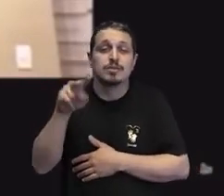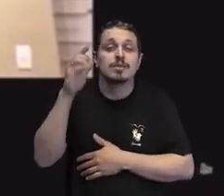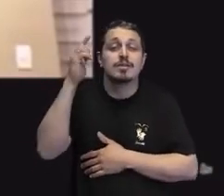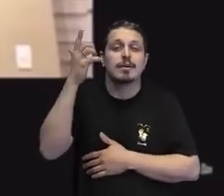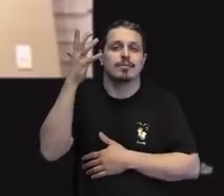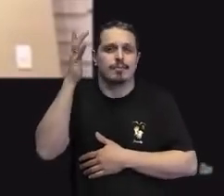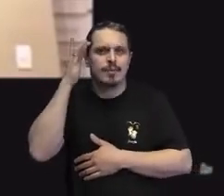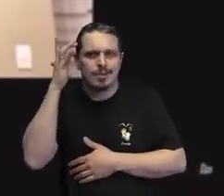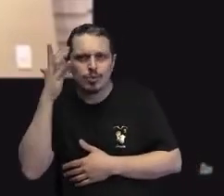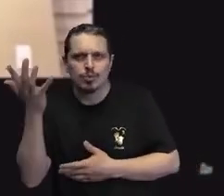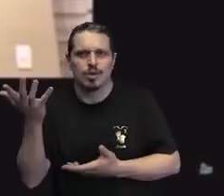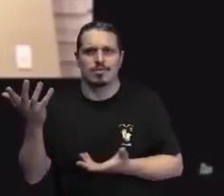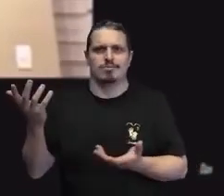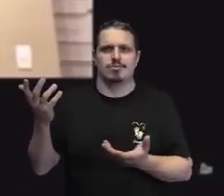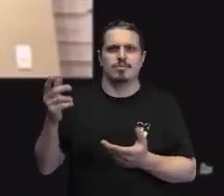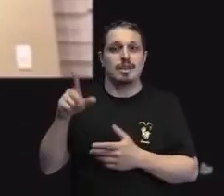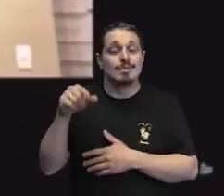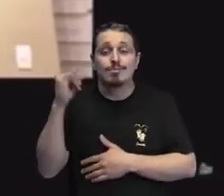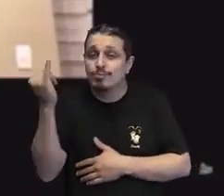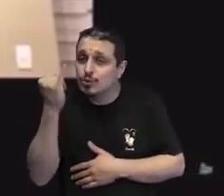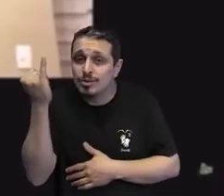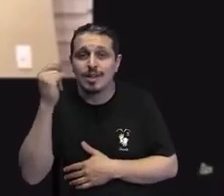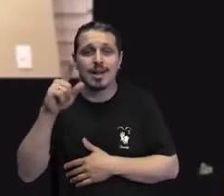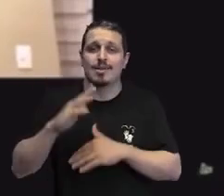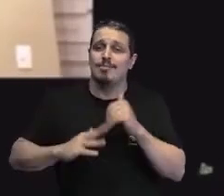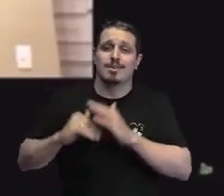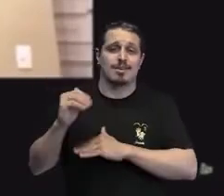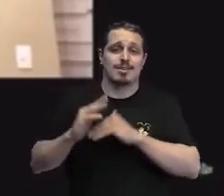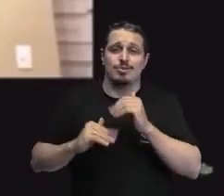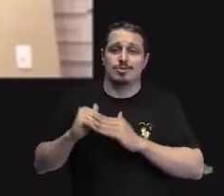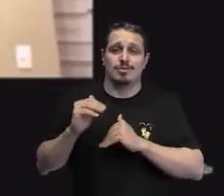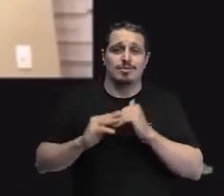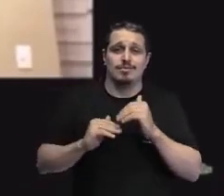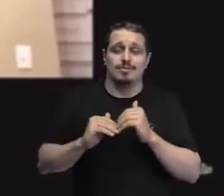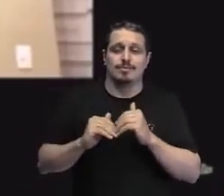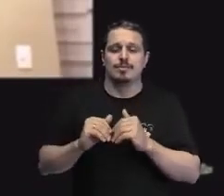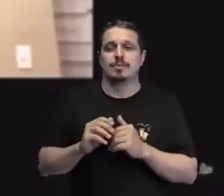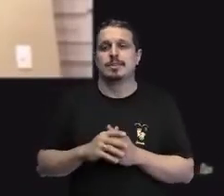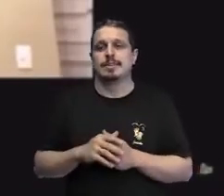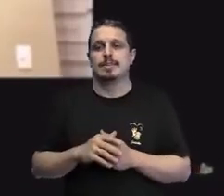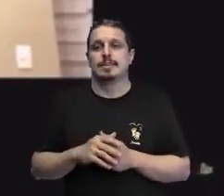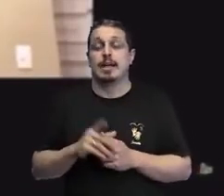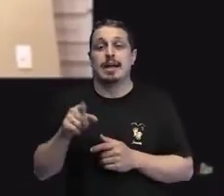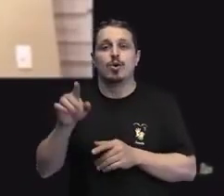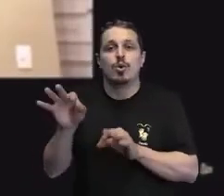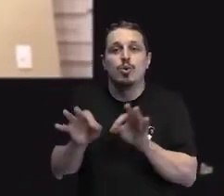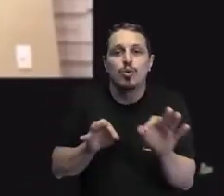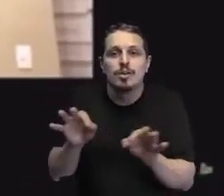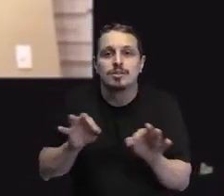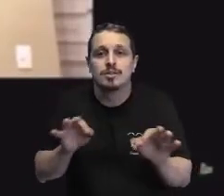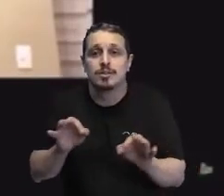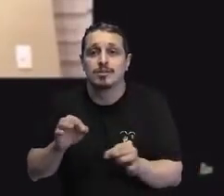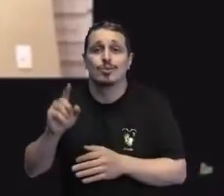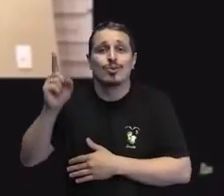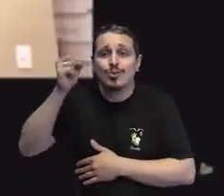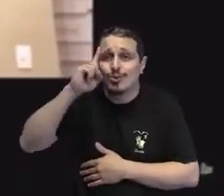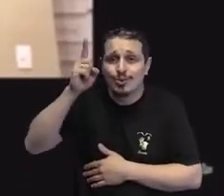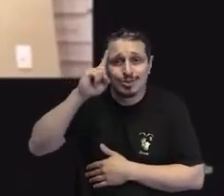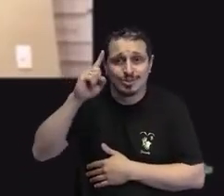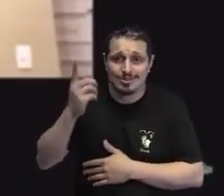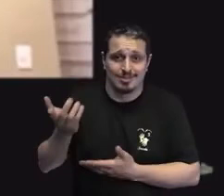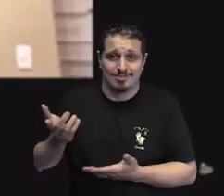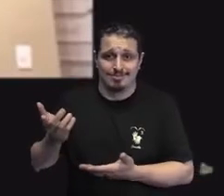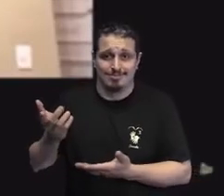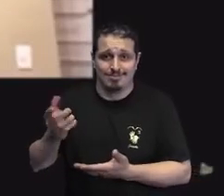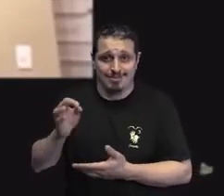fundamental de conhecimento prático, que é preparatório, né, e que a gente no dia a dia, não, não trouxe